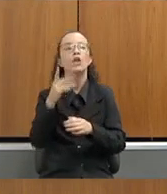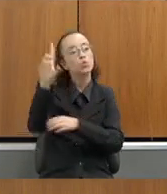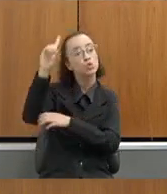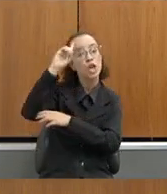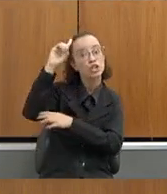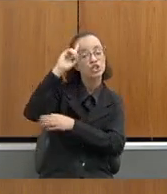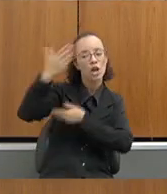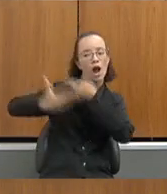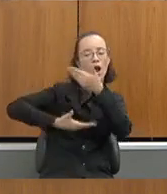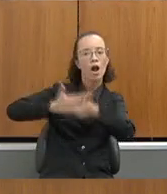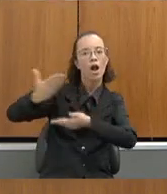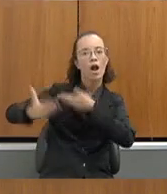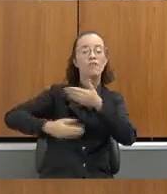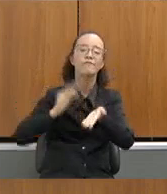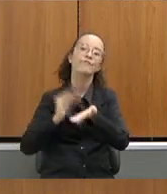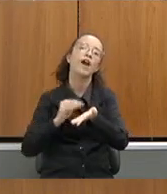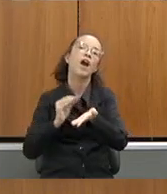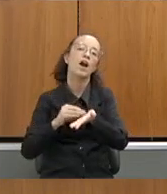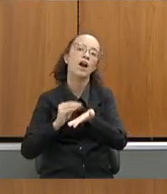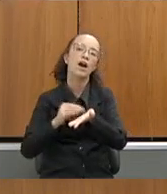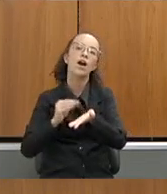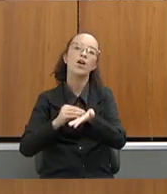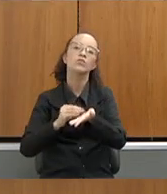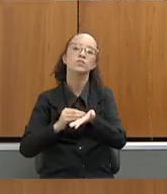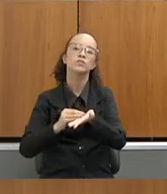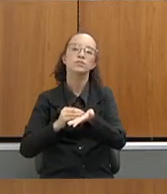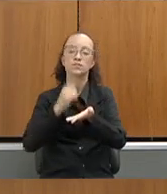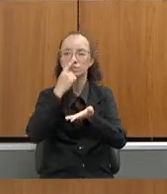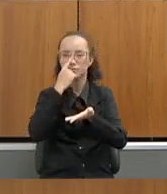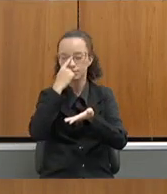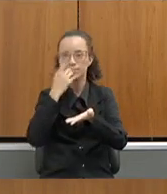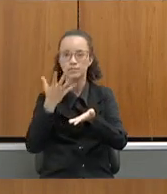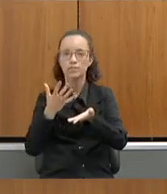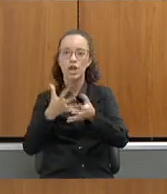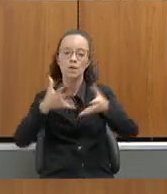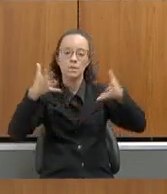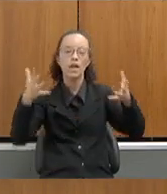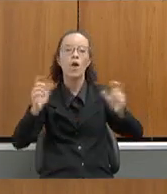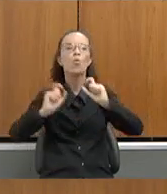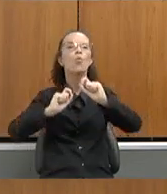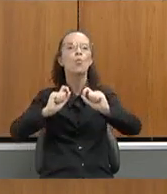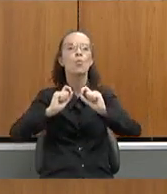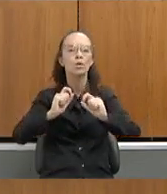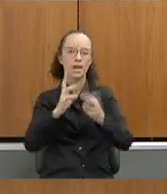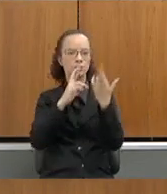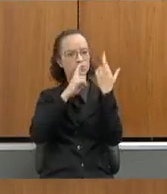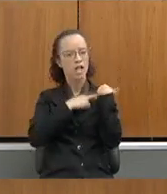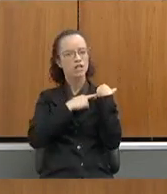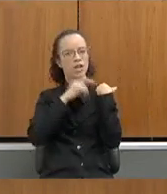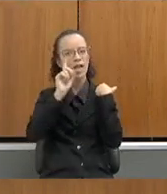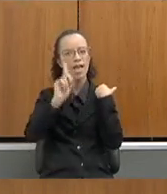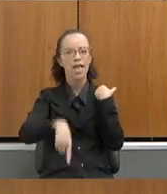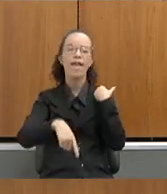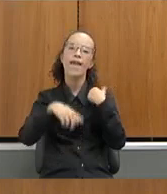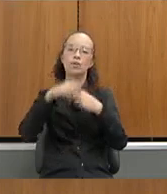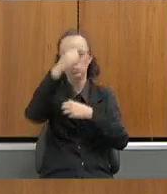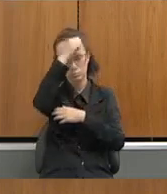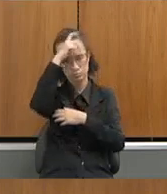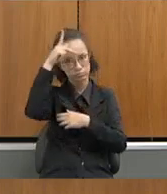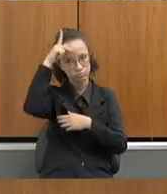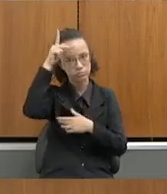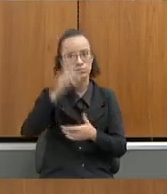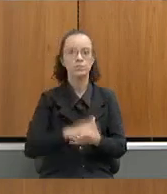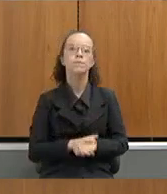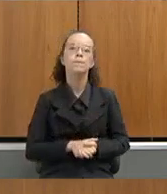dia. Então, ele tira a condição de fazer a ampliação necessária, que é a responsabilidade do município.